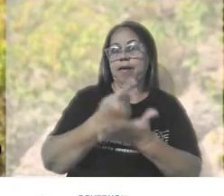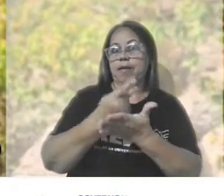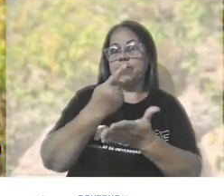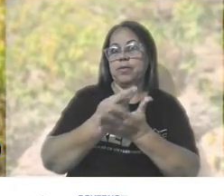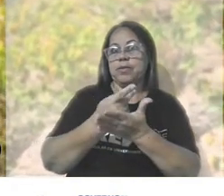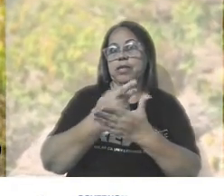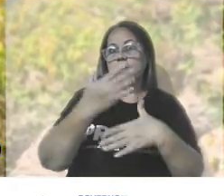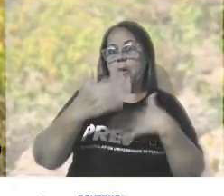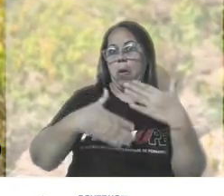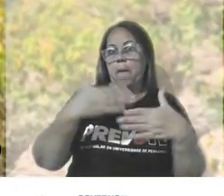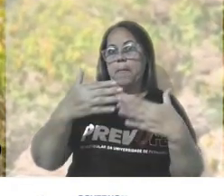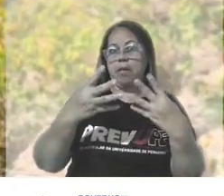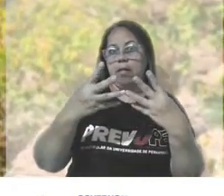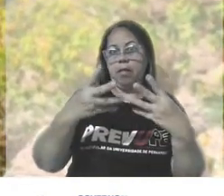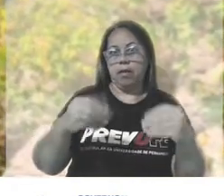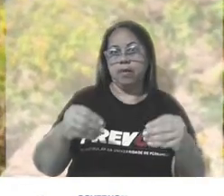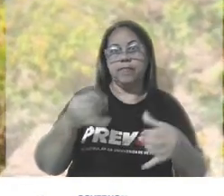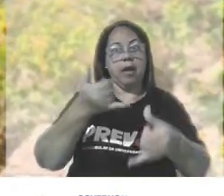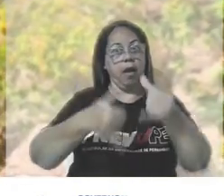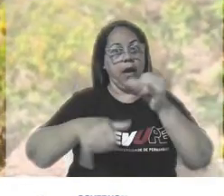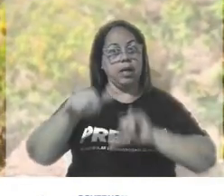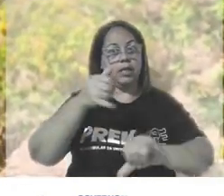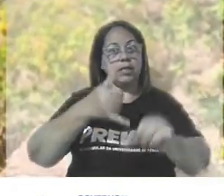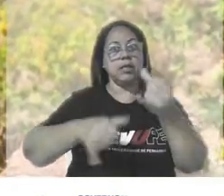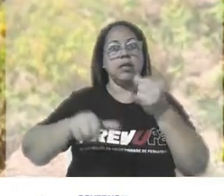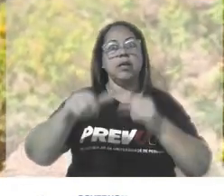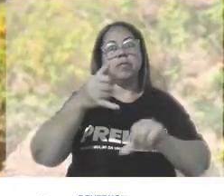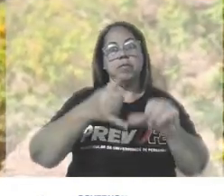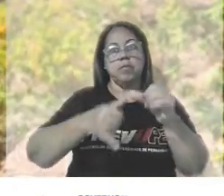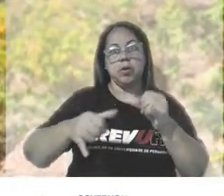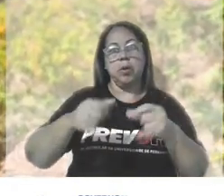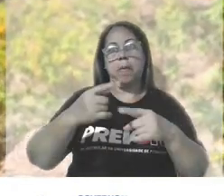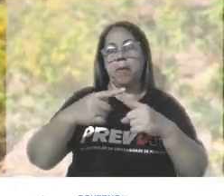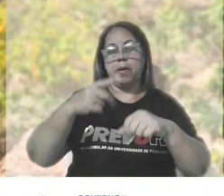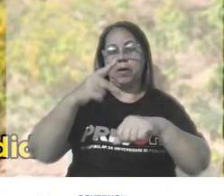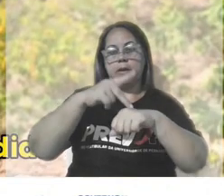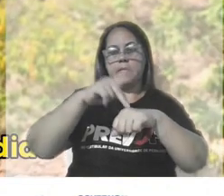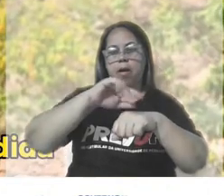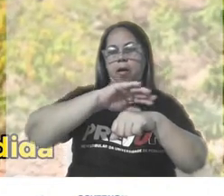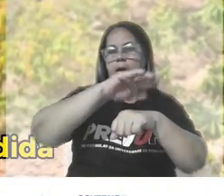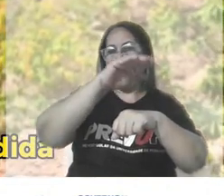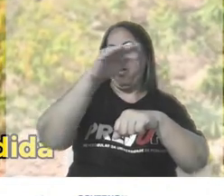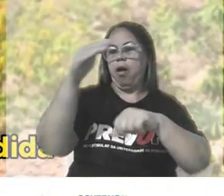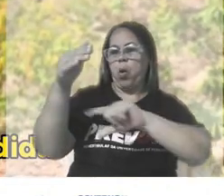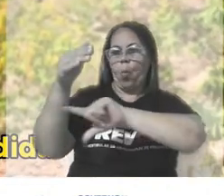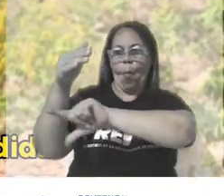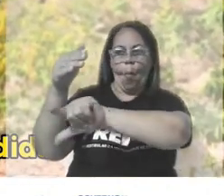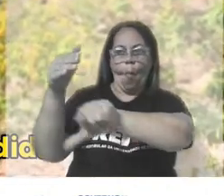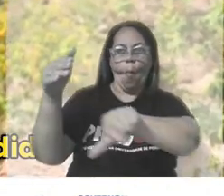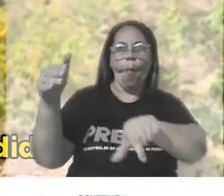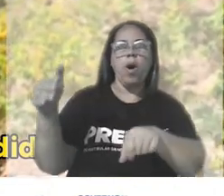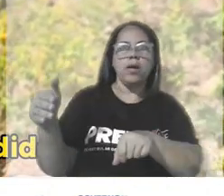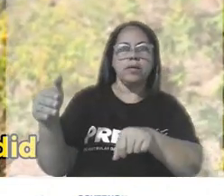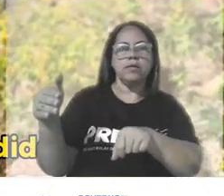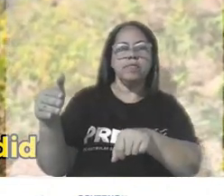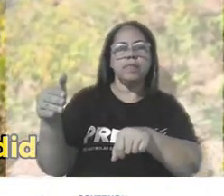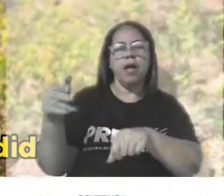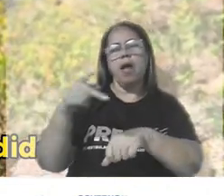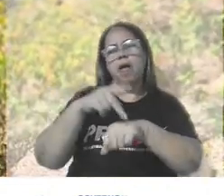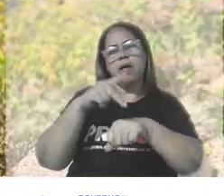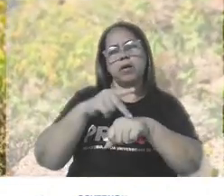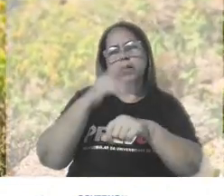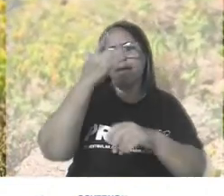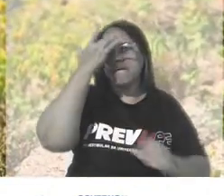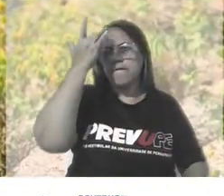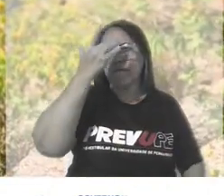intemperismo químico, com a dissolução de um bloco de diurito, que é exatamente uma rocha mais fácil de ser